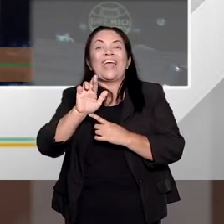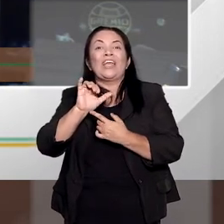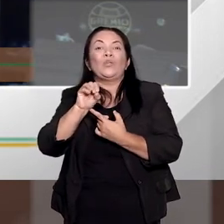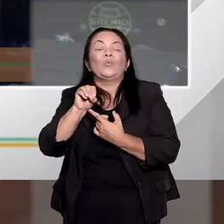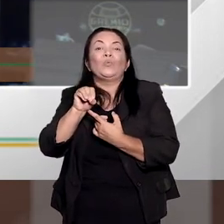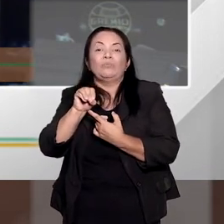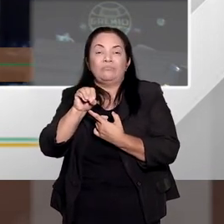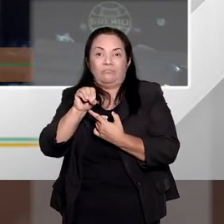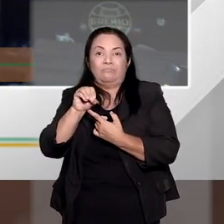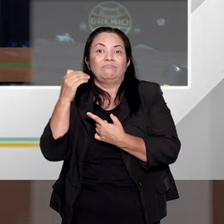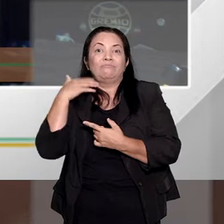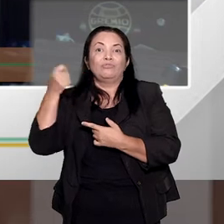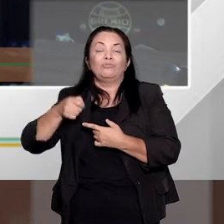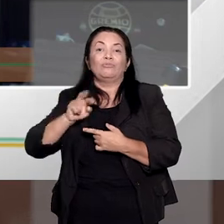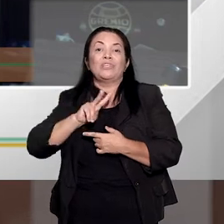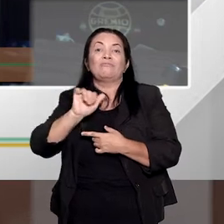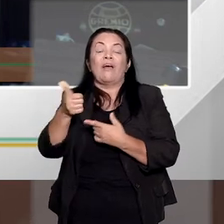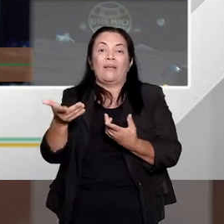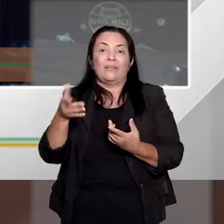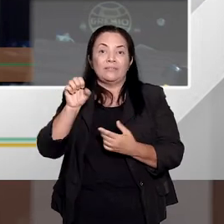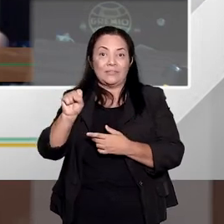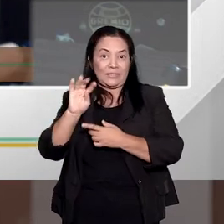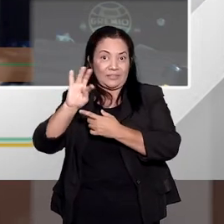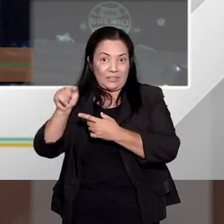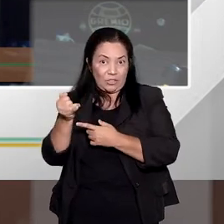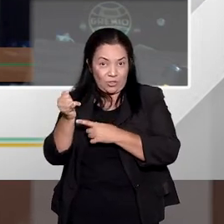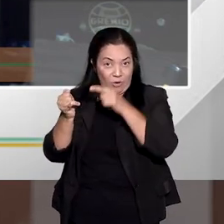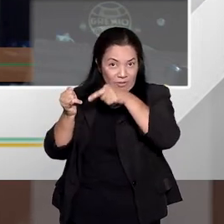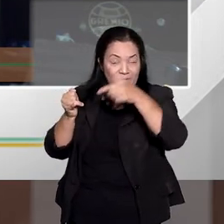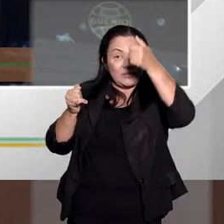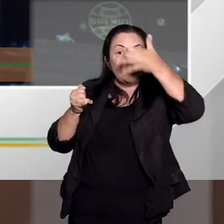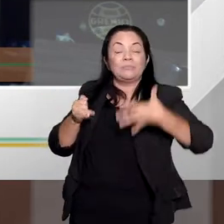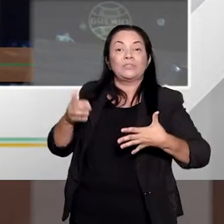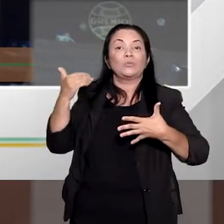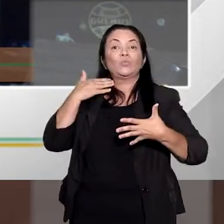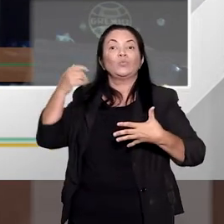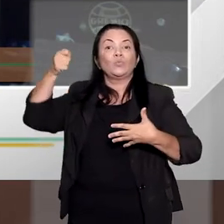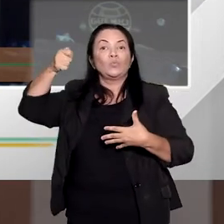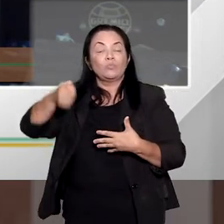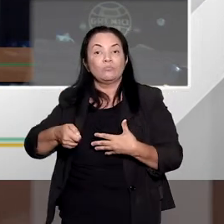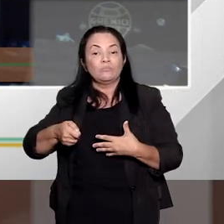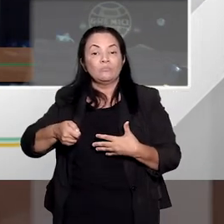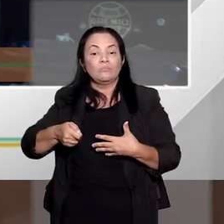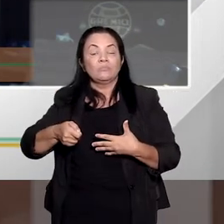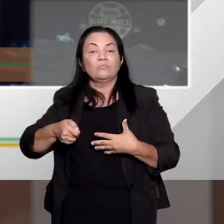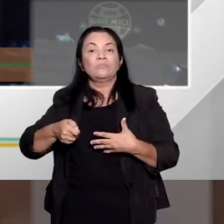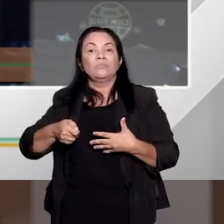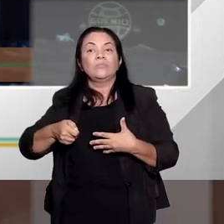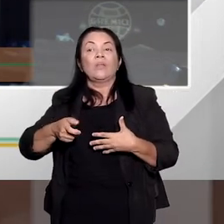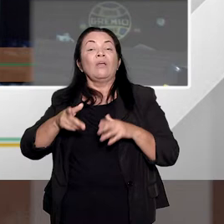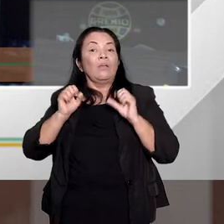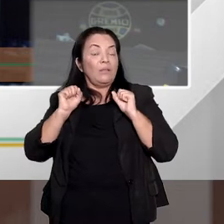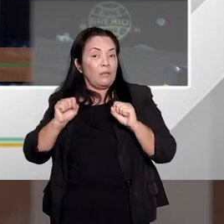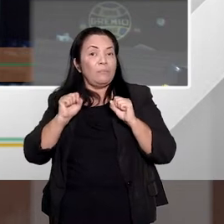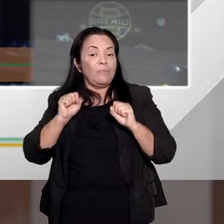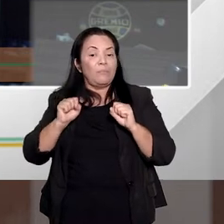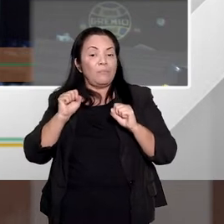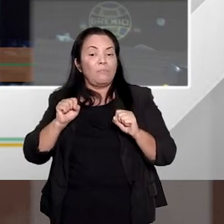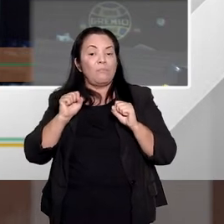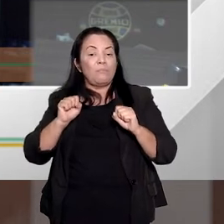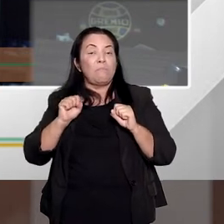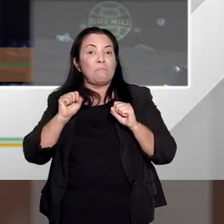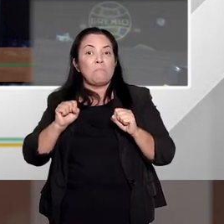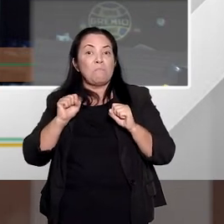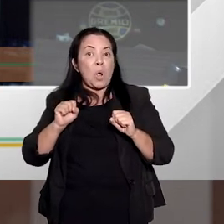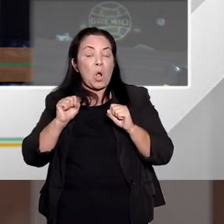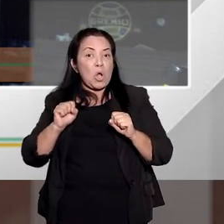se dividem. A jurisprudência do STJ fala que o juiz pode se afastar com a presença de circunstâncias judiciais, se afastar